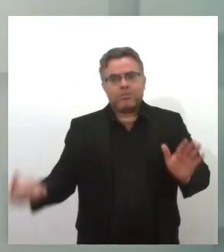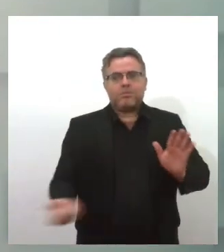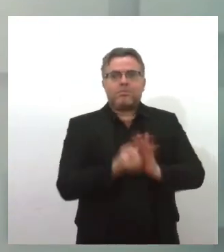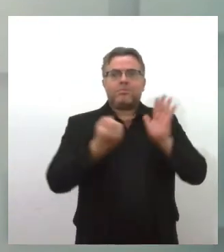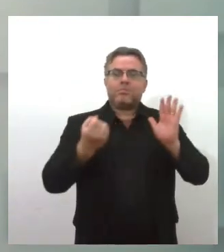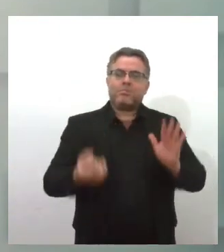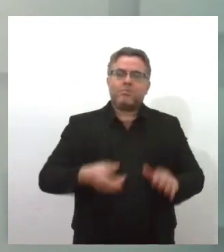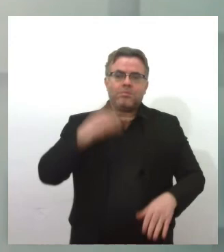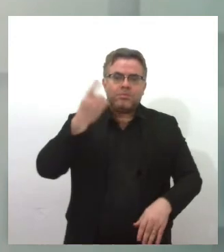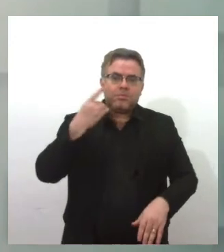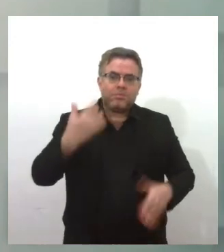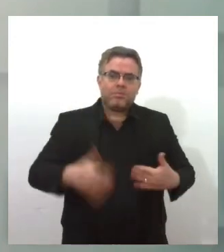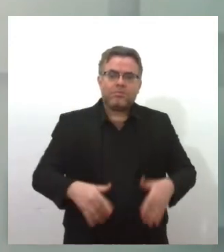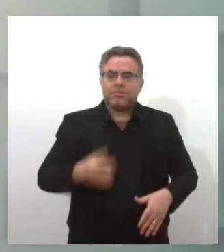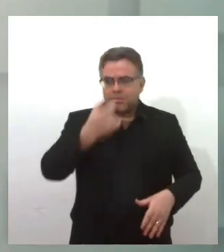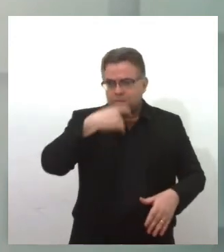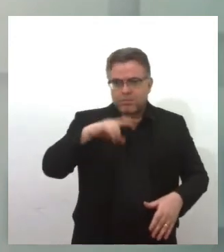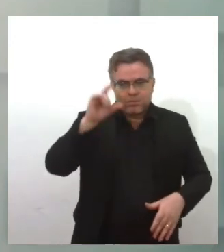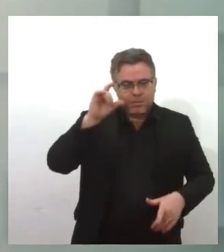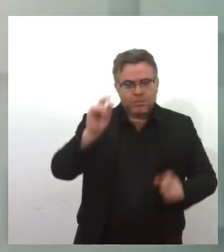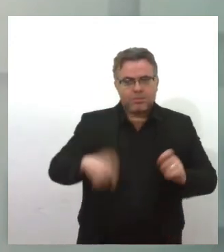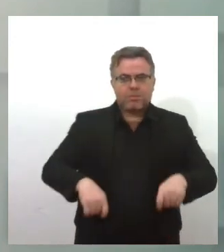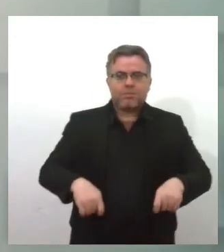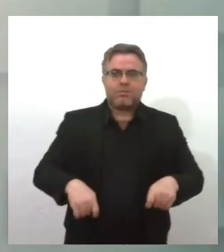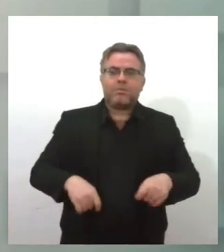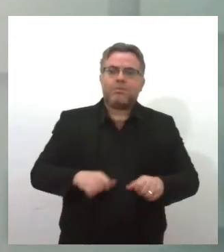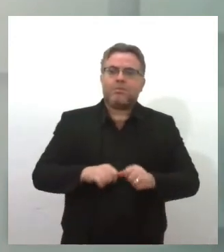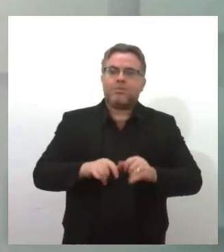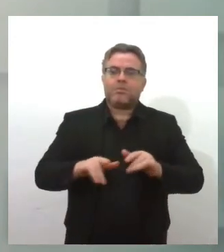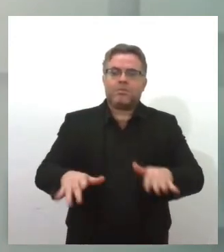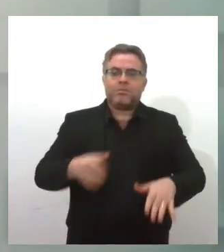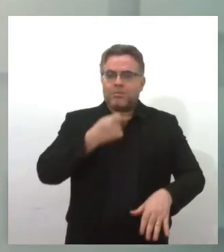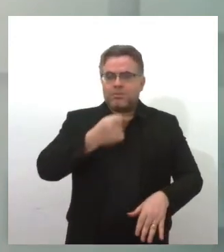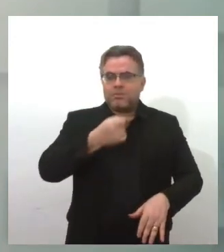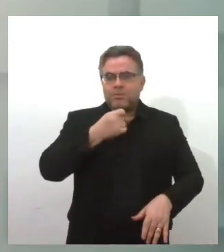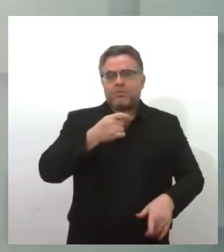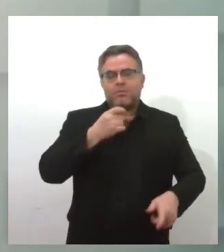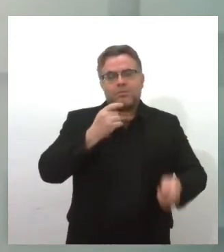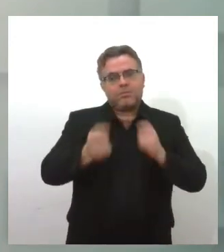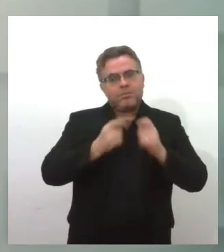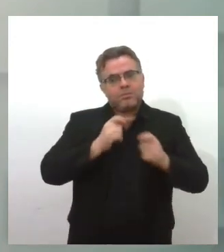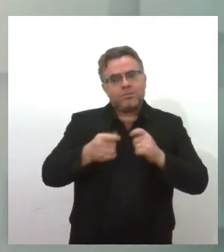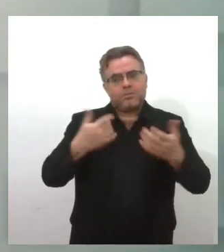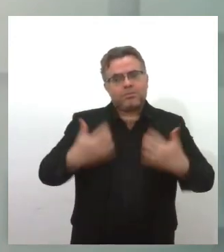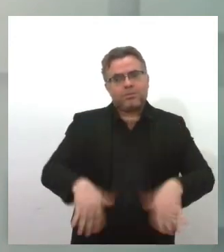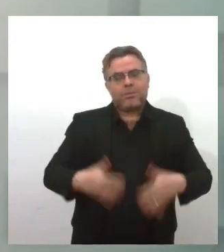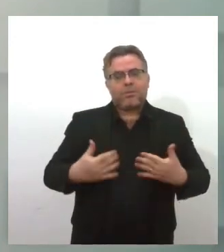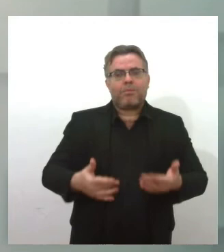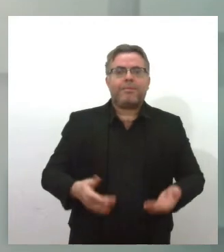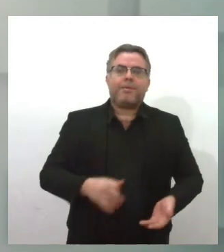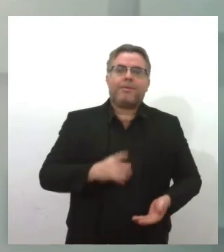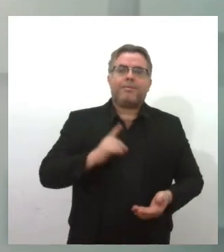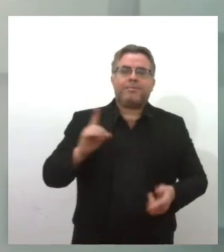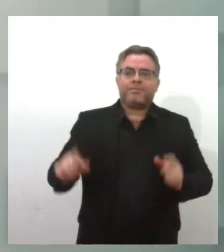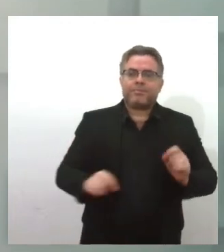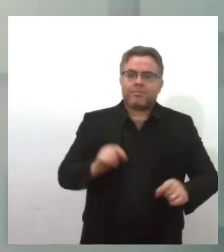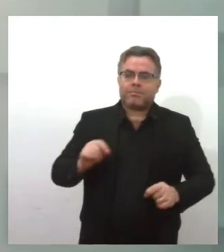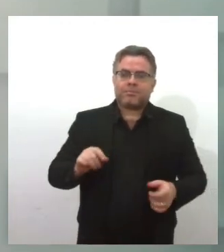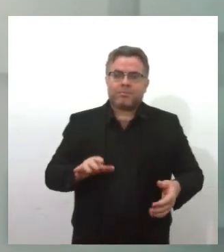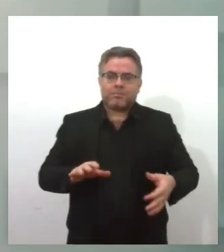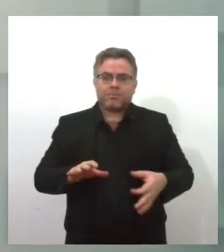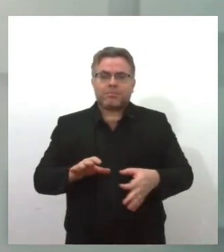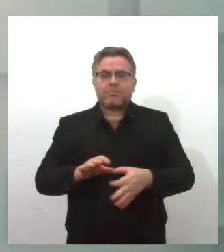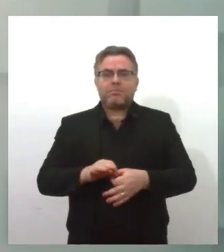deputado Jorge Passos repercutiu uma matéria, uma reportagem, no caso, da imprensa voltada para o que